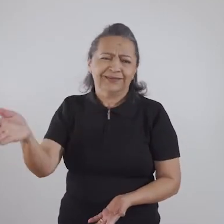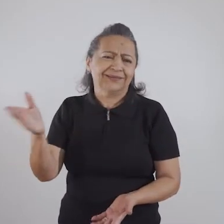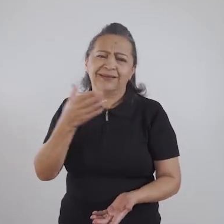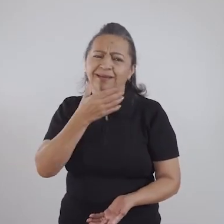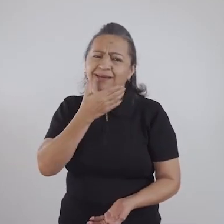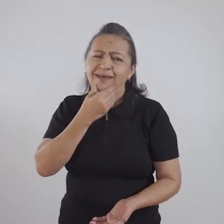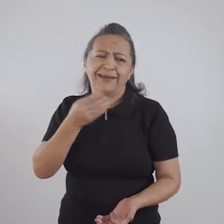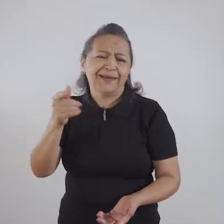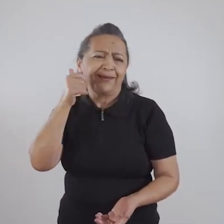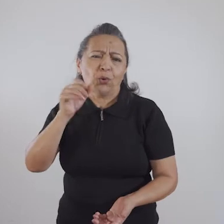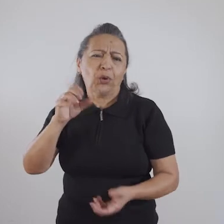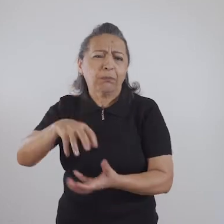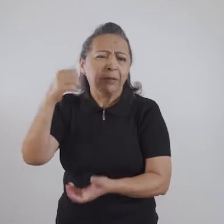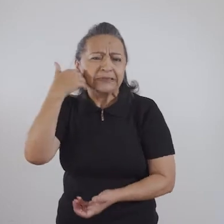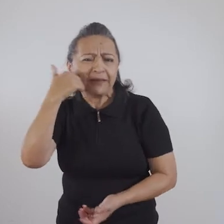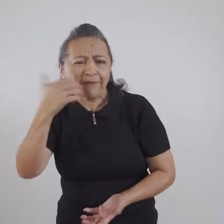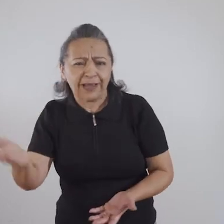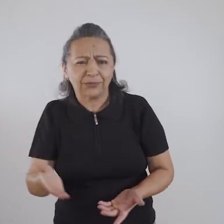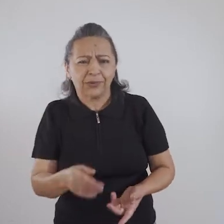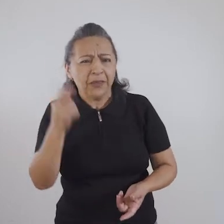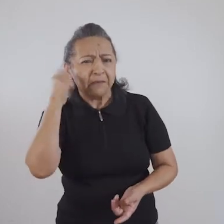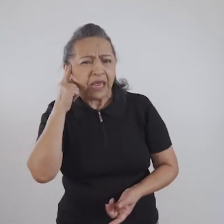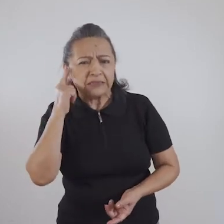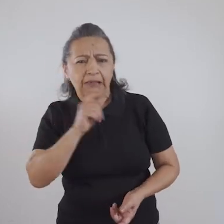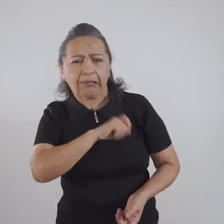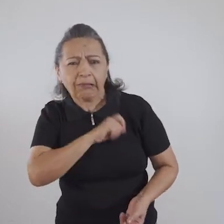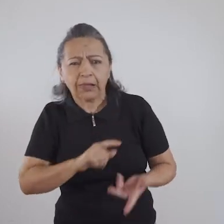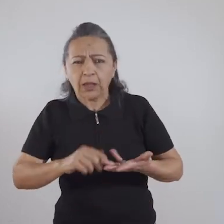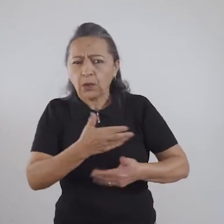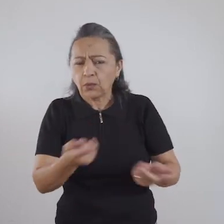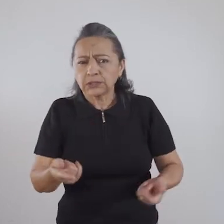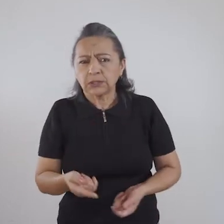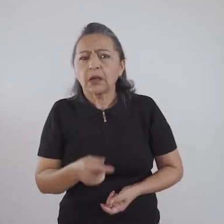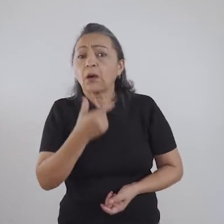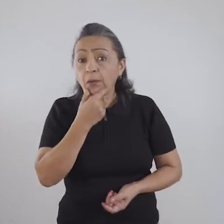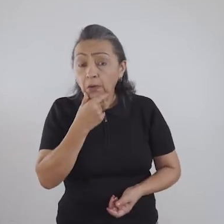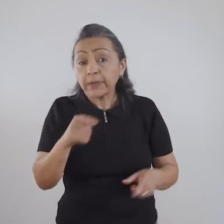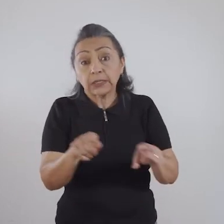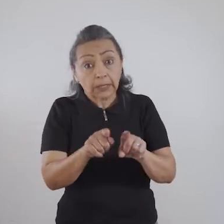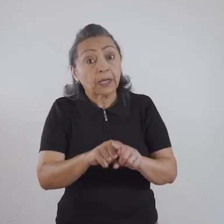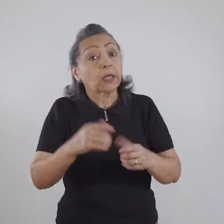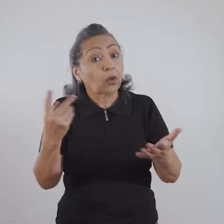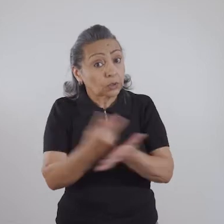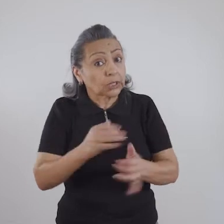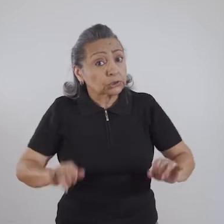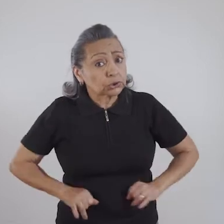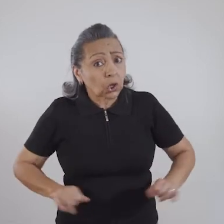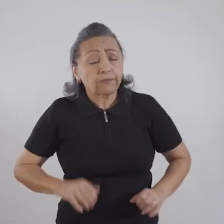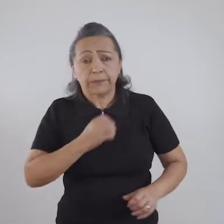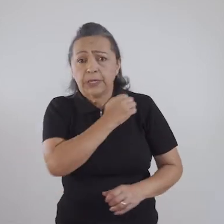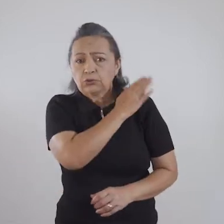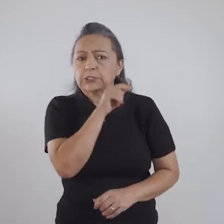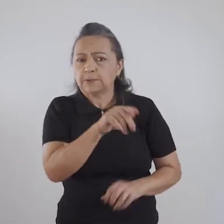que vai dizer Nossa, isso aí é safado, isso aí é... Só pensa em sacanagem. Os homens